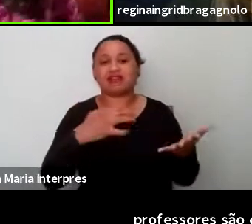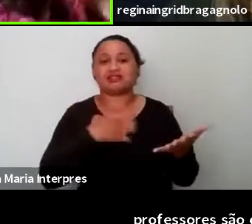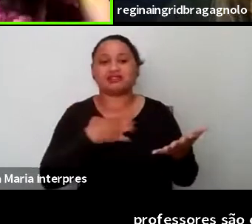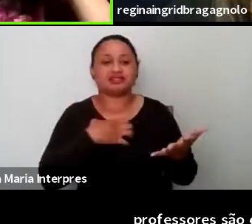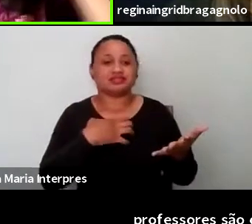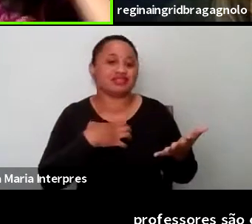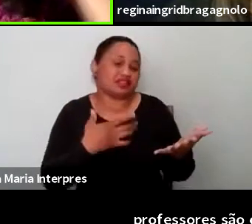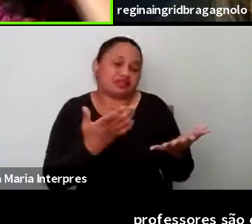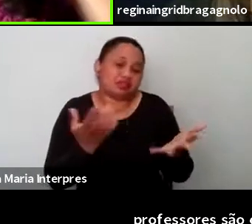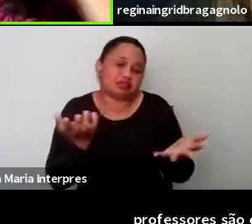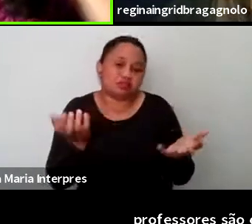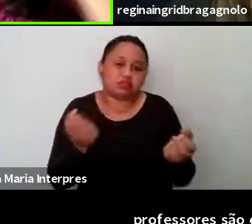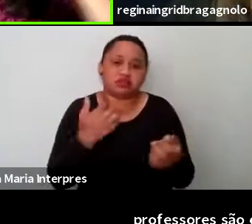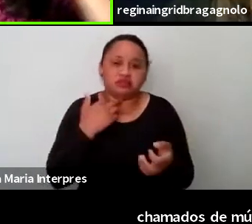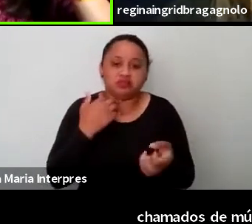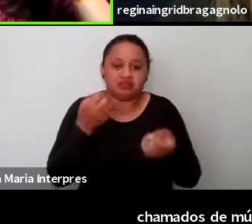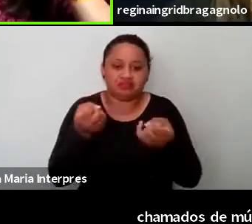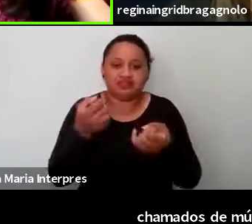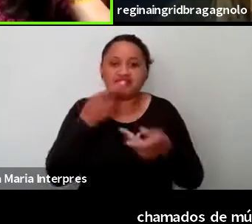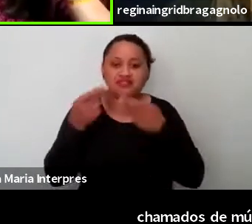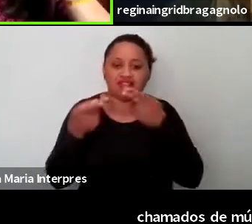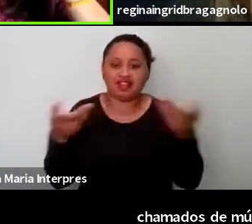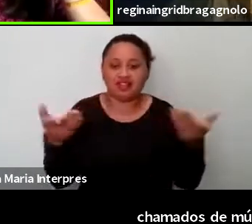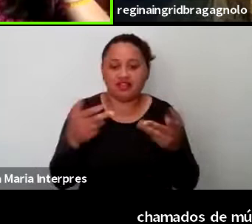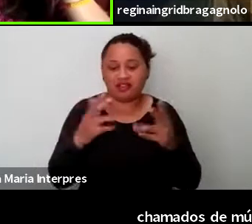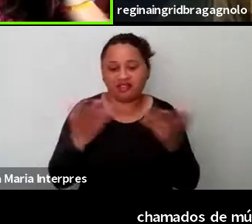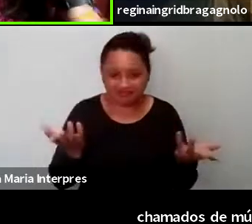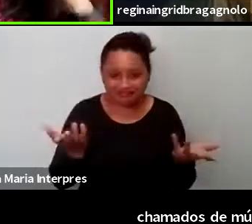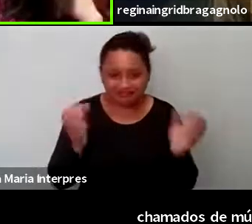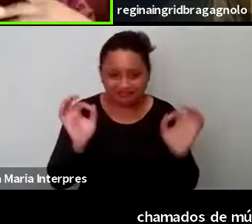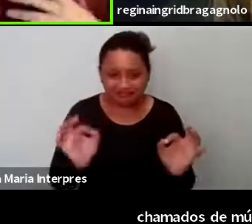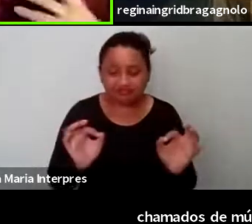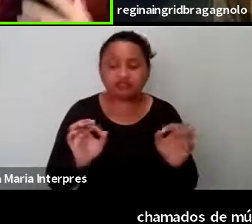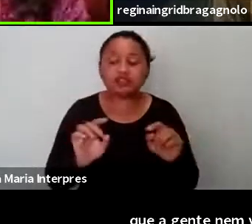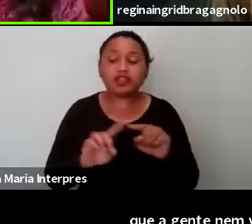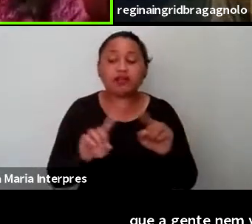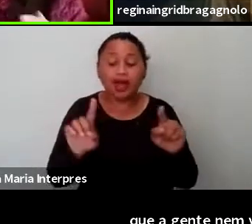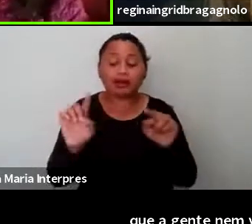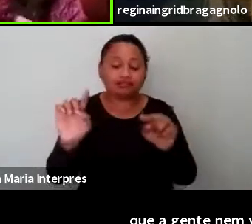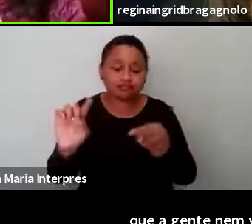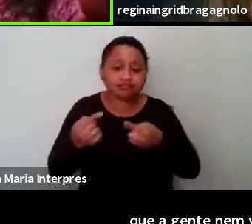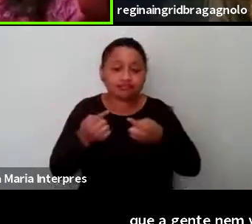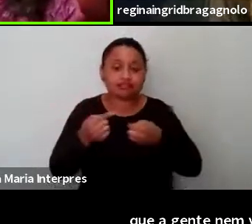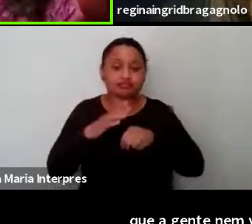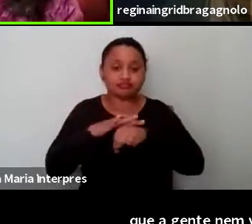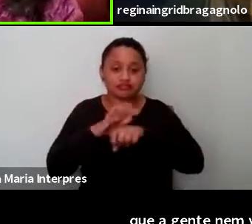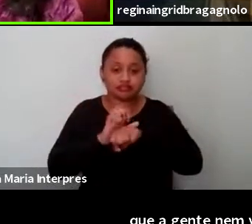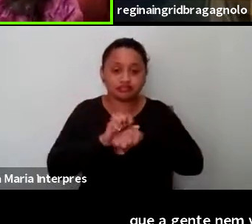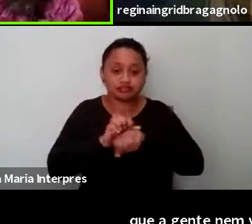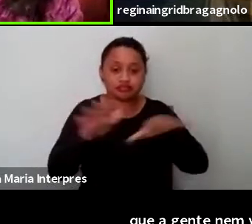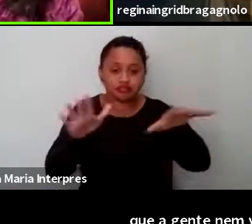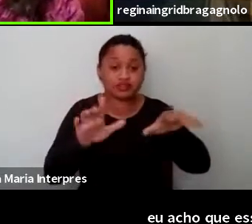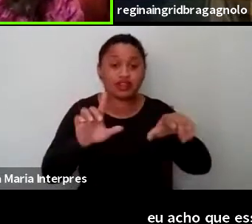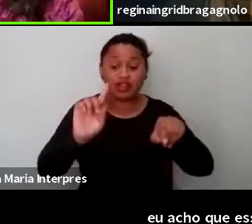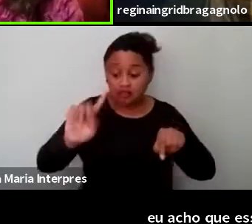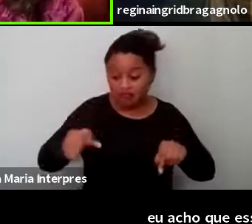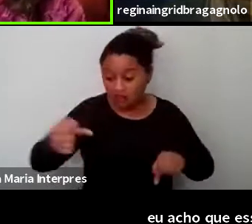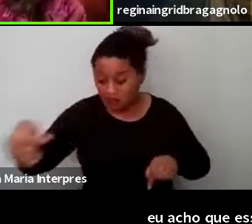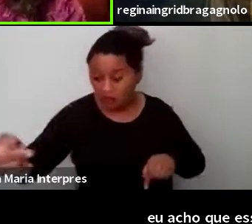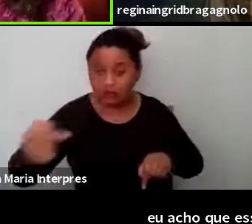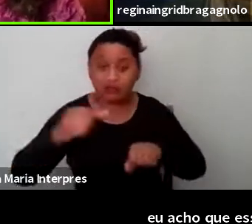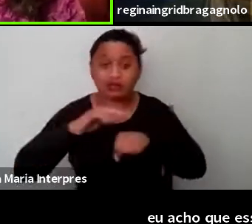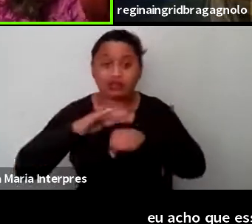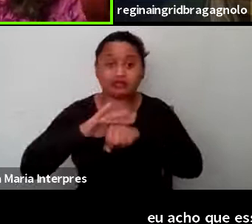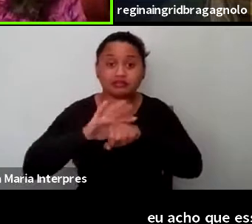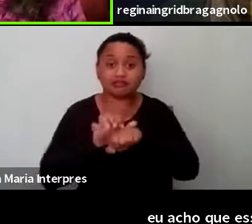nem vai citar aqui, né? E eu acho que esse desafio, né, que a pandemia e a pós-pandemia traz, são muito